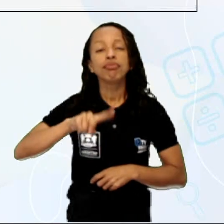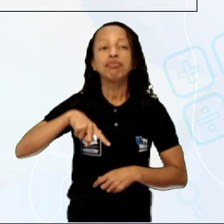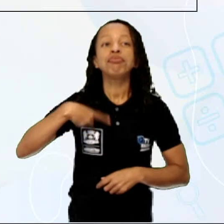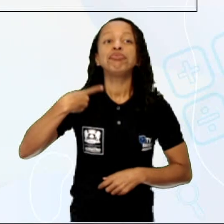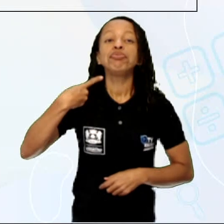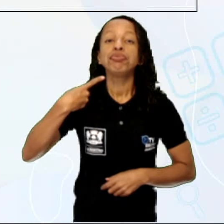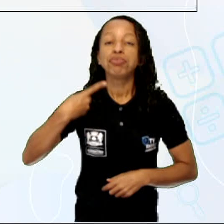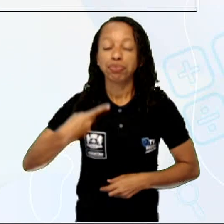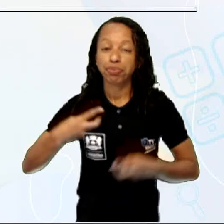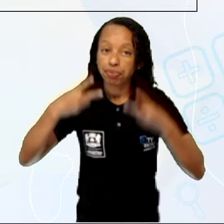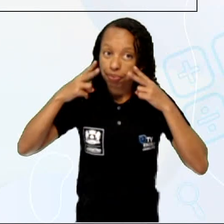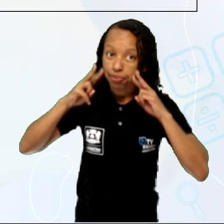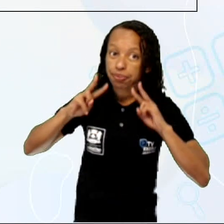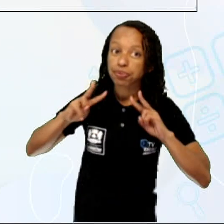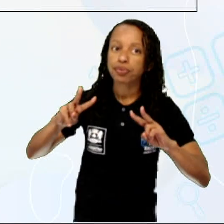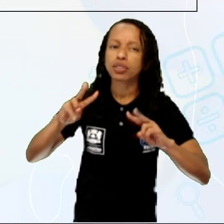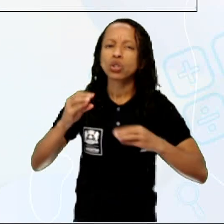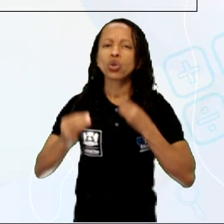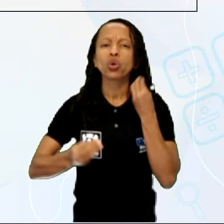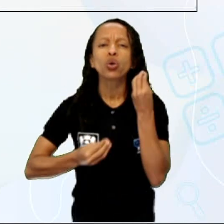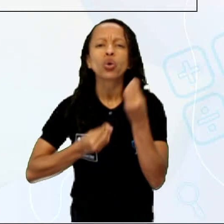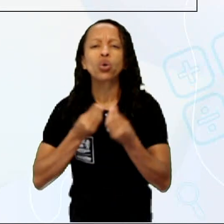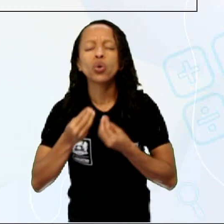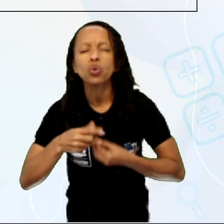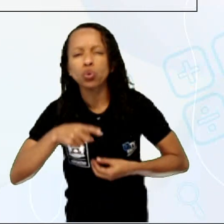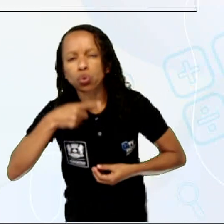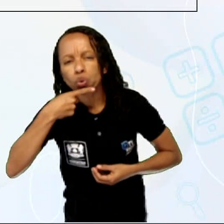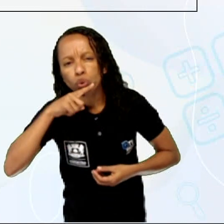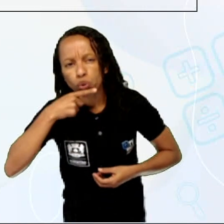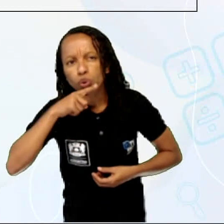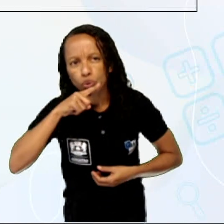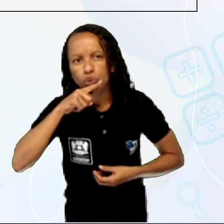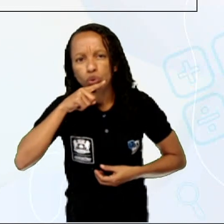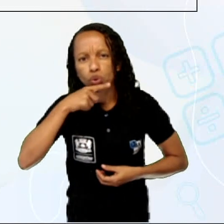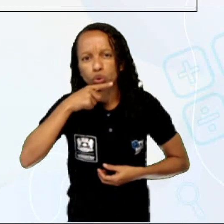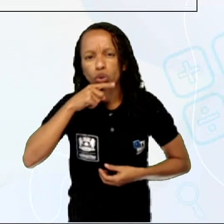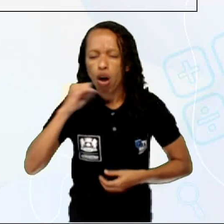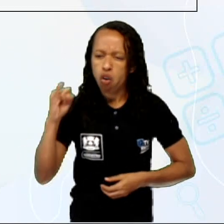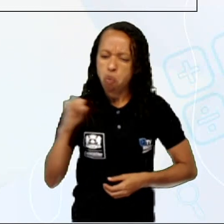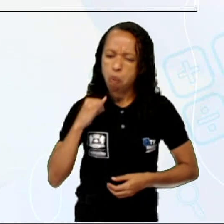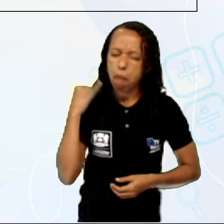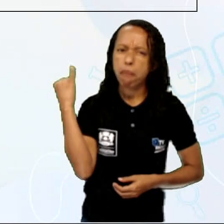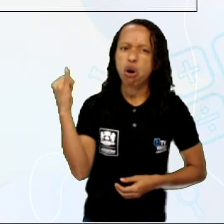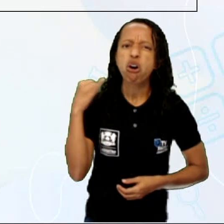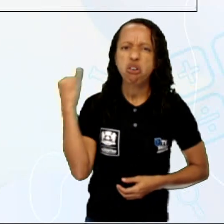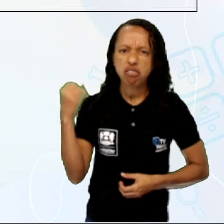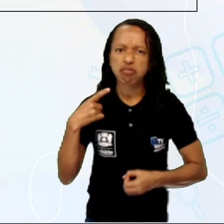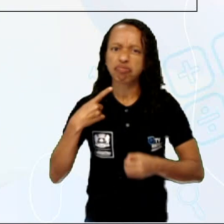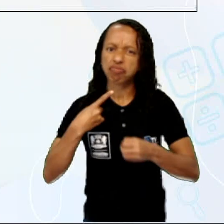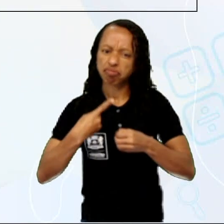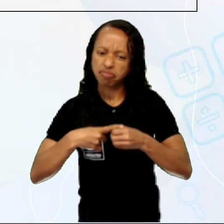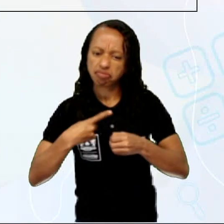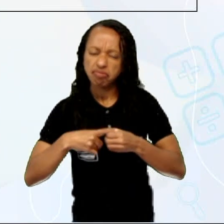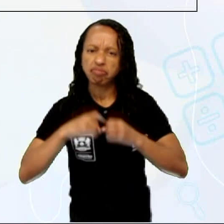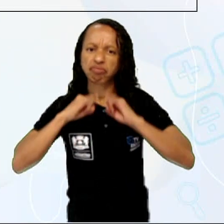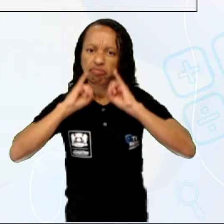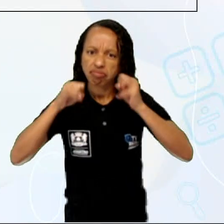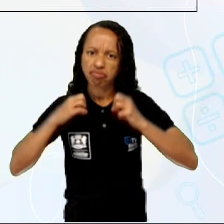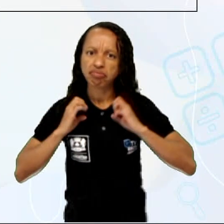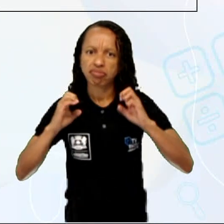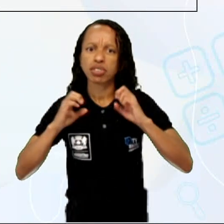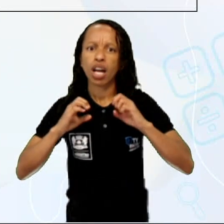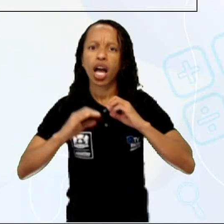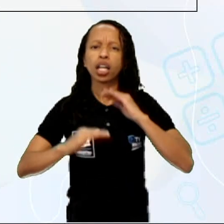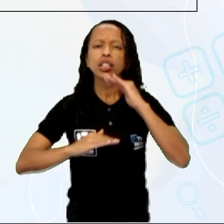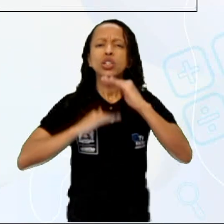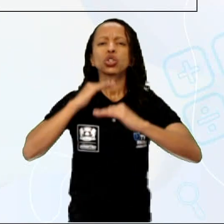a gente viu como a cana-de-açúcar foi importante para a nossa cidade, porque ela desenvolveu a